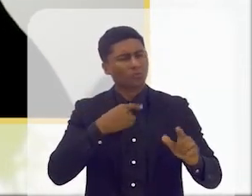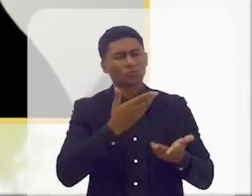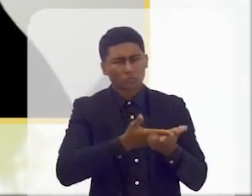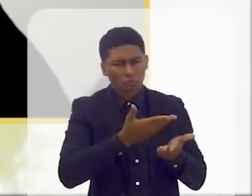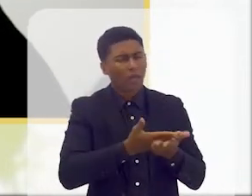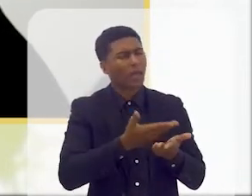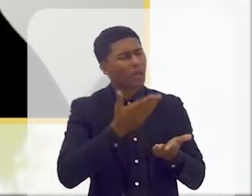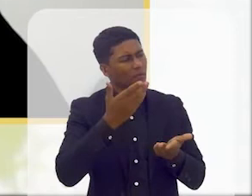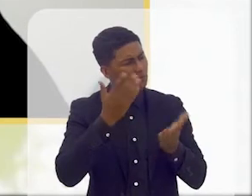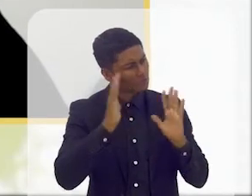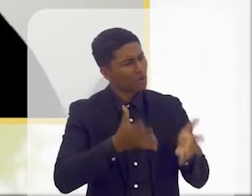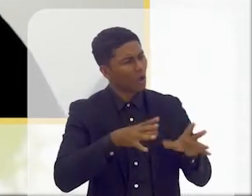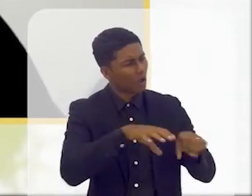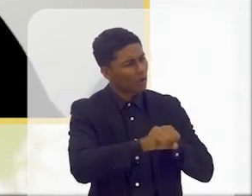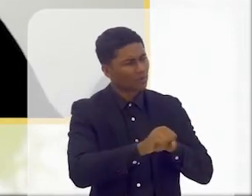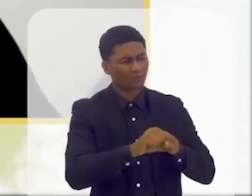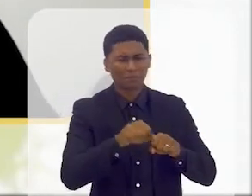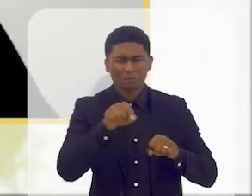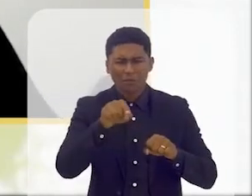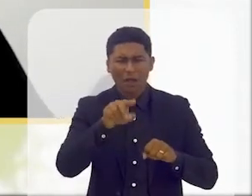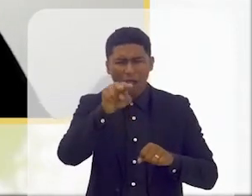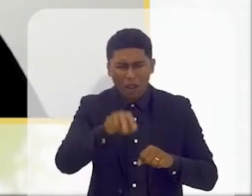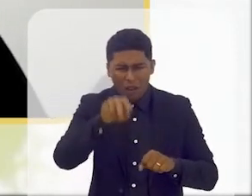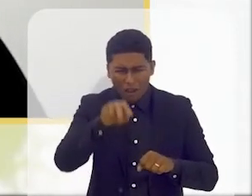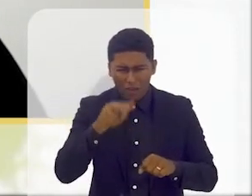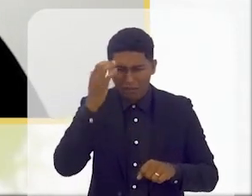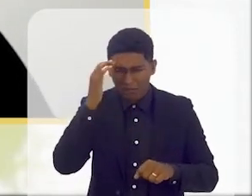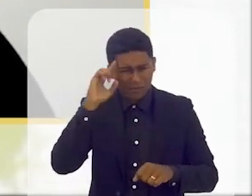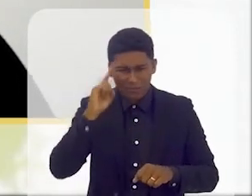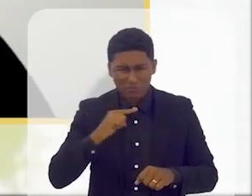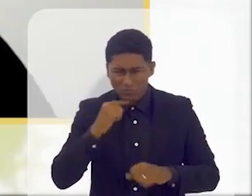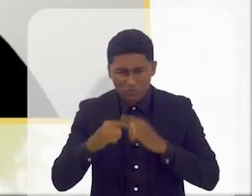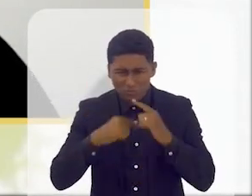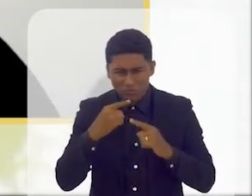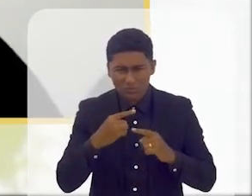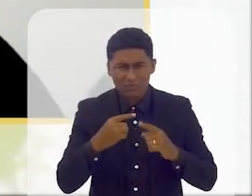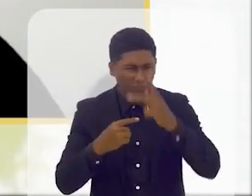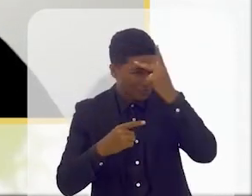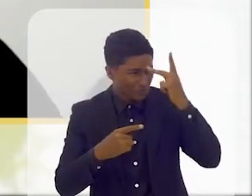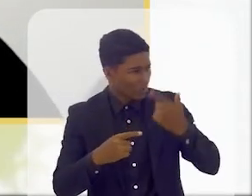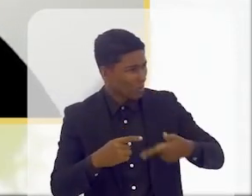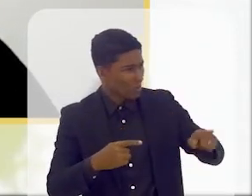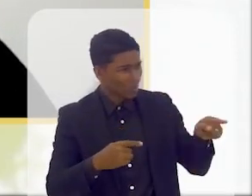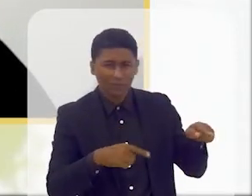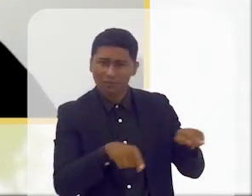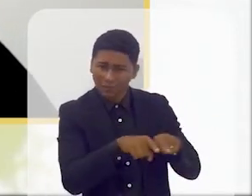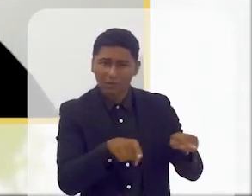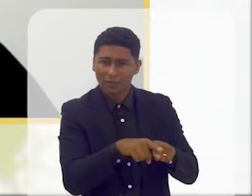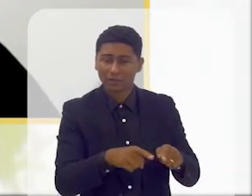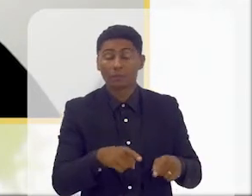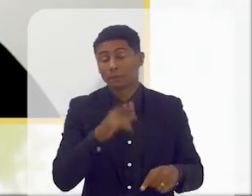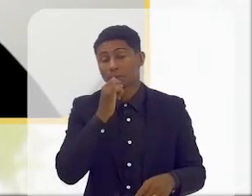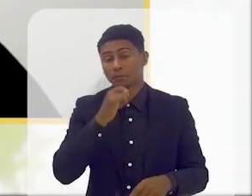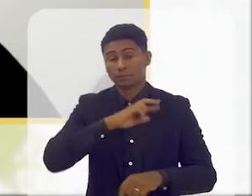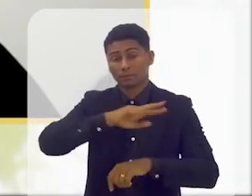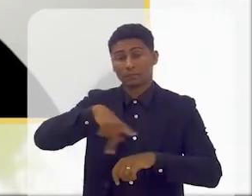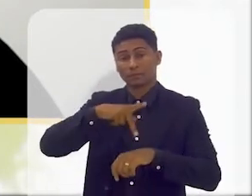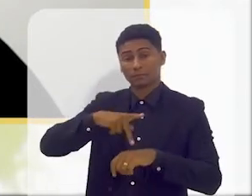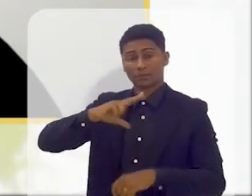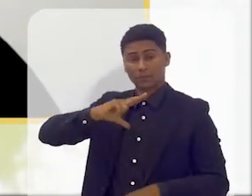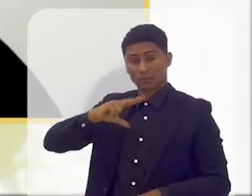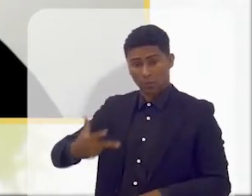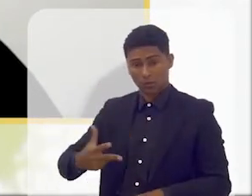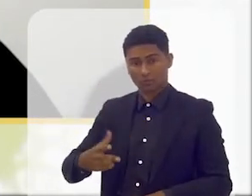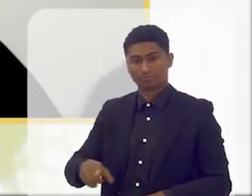consigo entender o que está lá, então como é que as outras pessoas conseguem entender? Por exemplo, nós temos em Portugal, em toda a Europa, mas em Portugal,